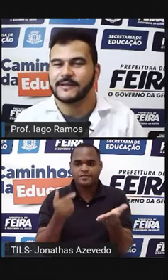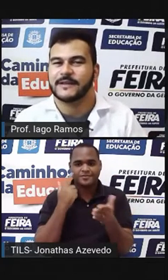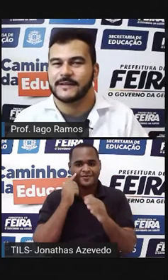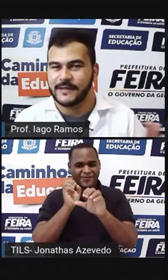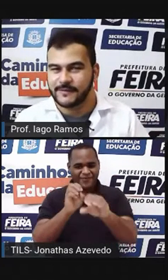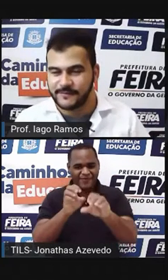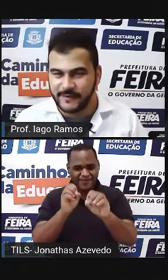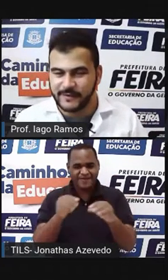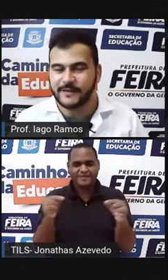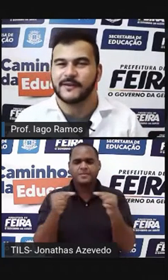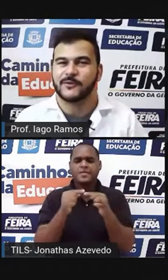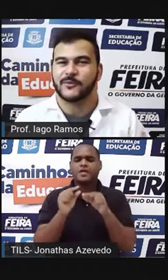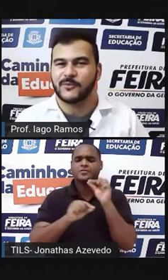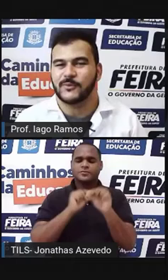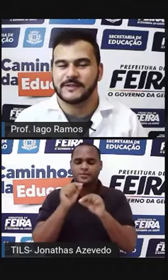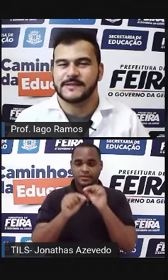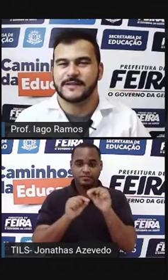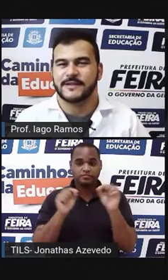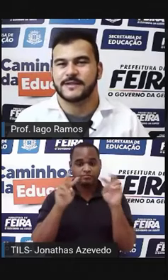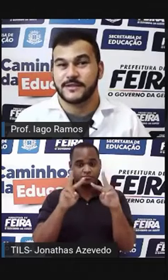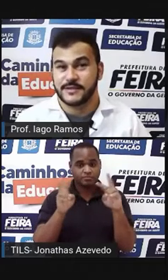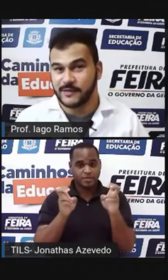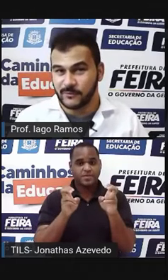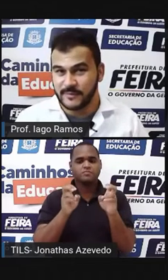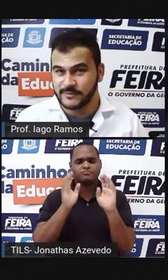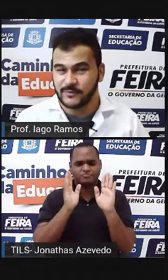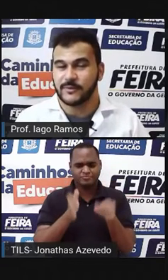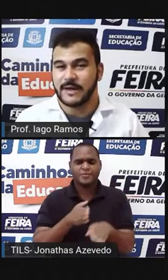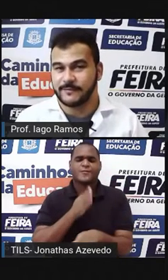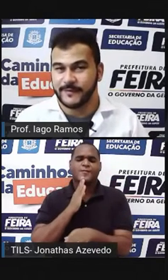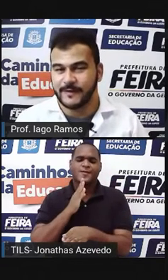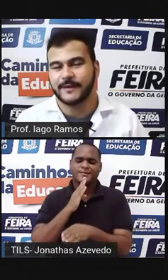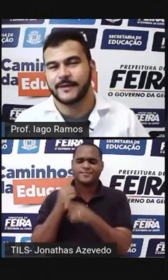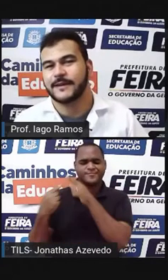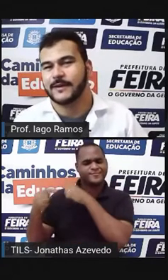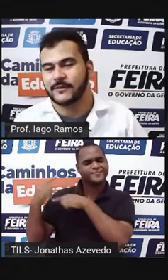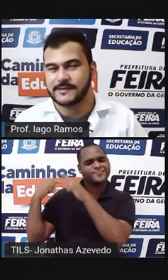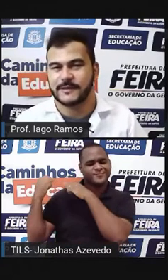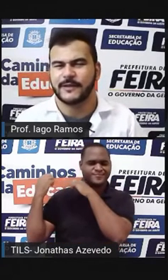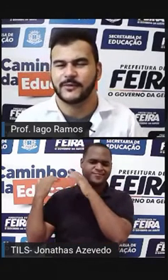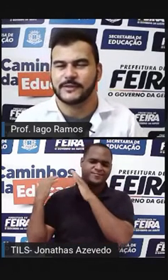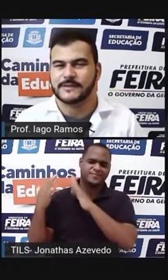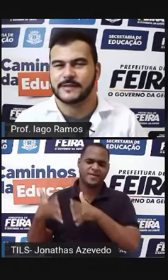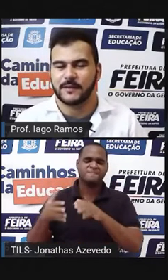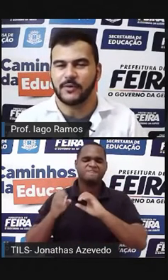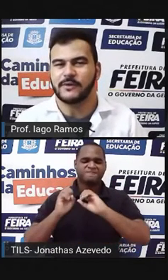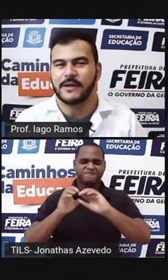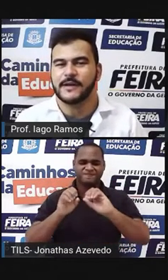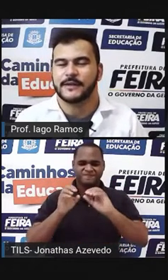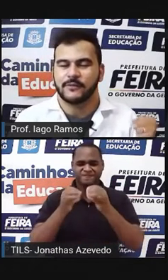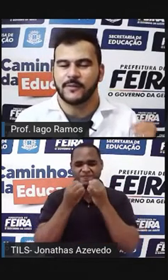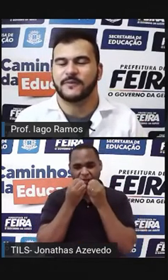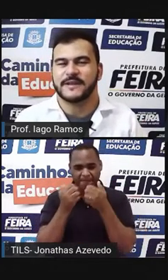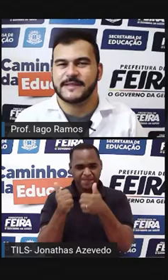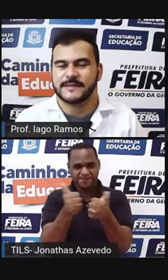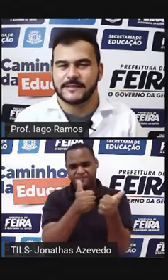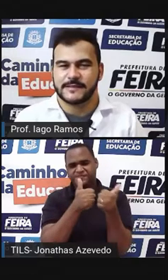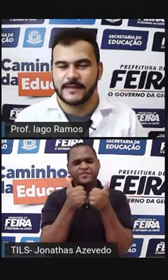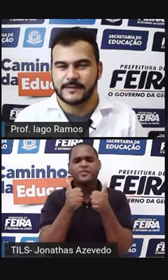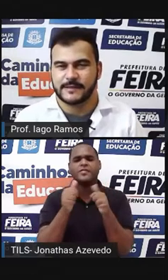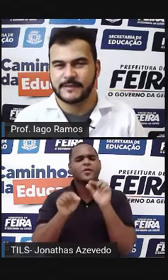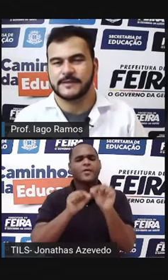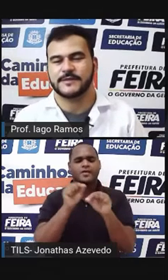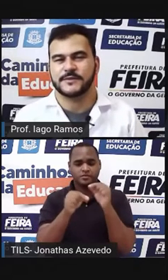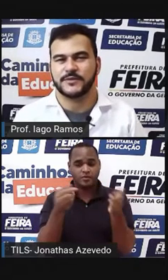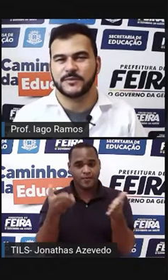aula, tem a ver com coisas que a gente já começou a ver em aulas anteriores, tá bom? Então vamos fazer esse